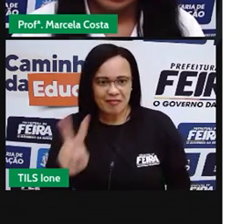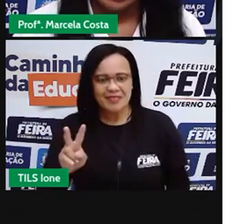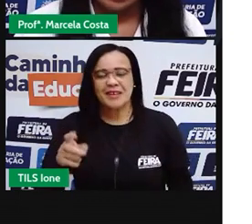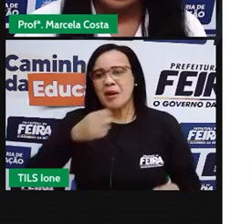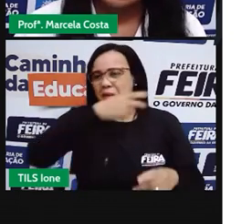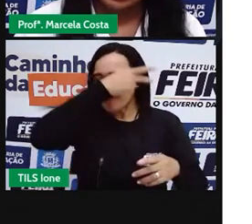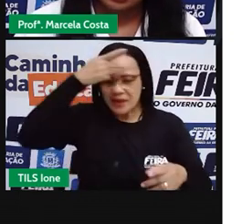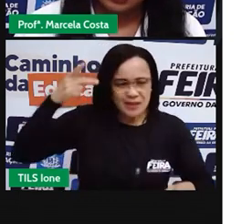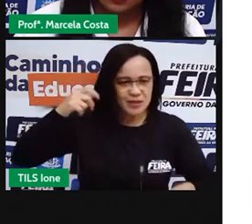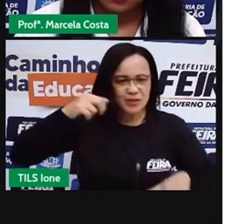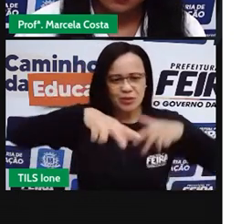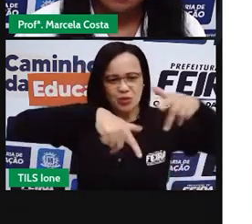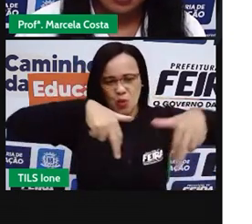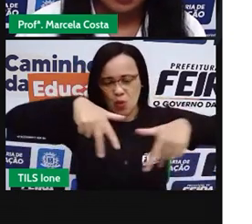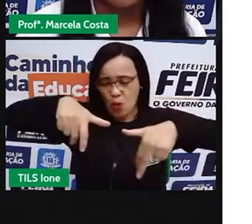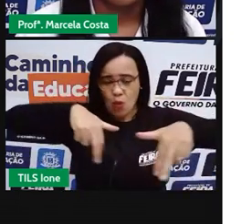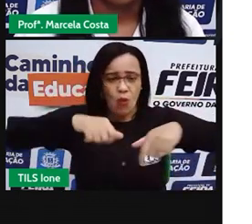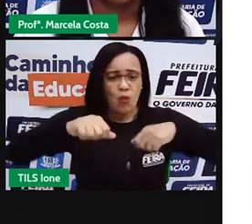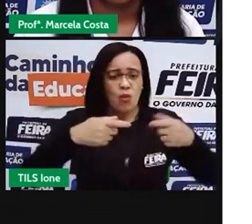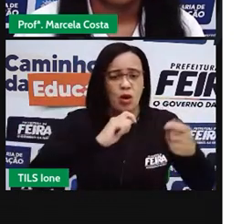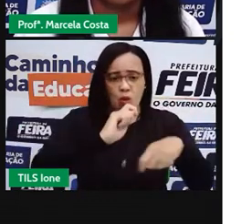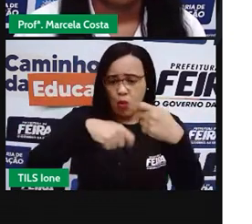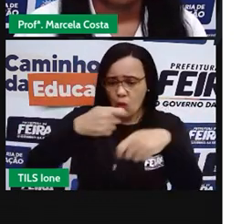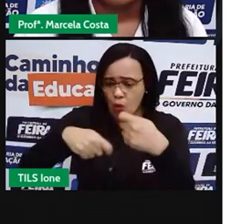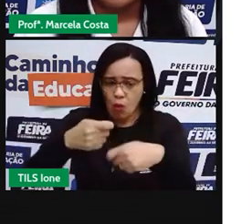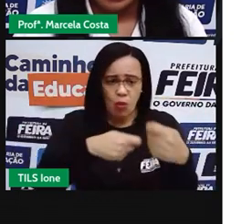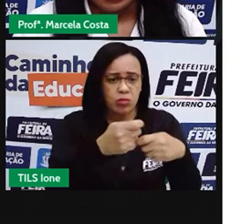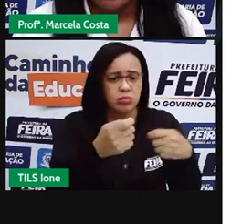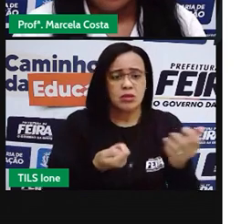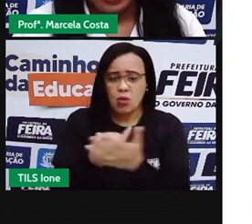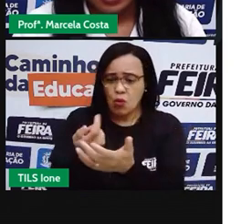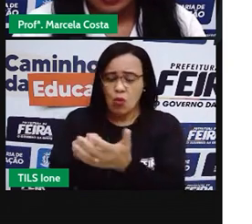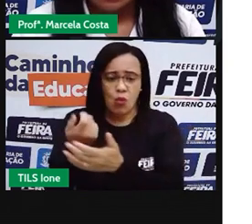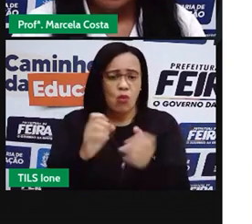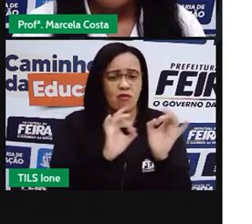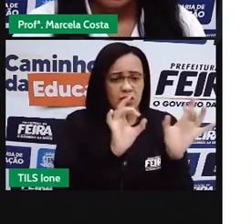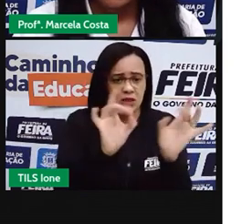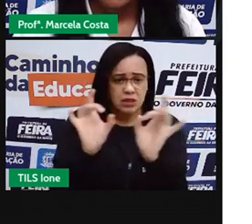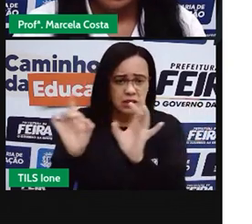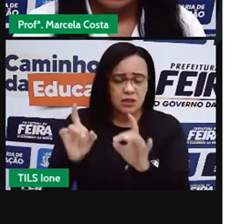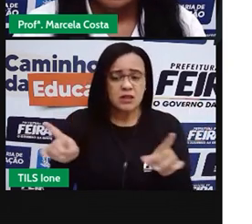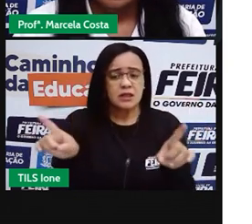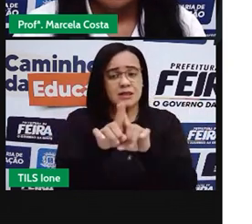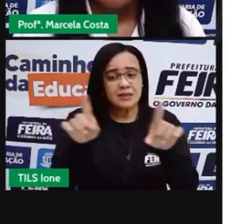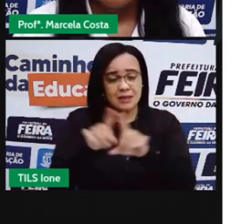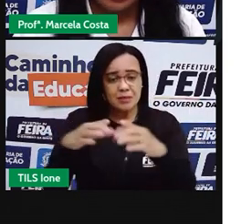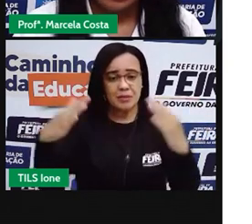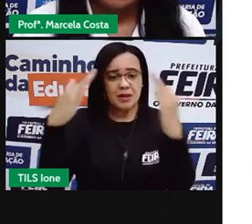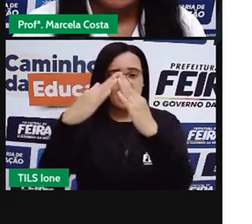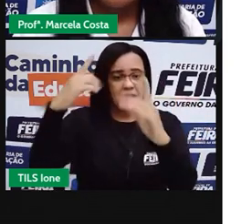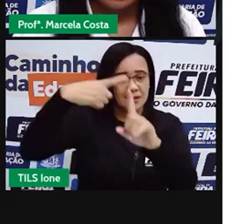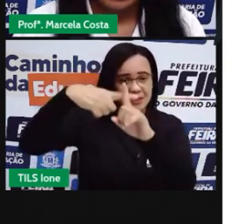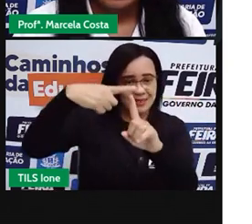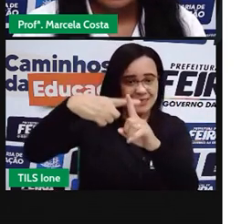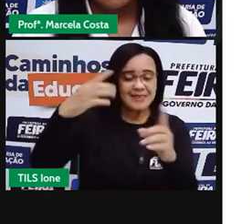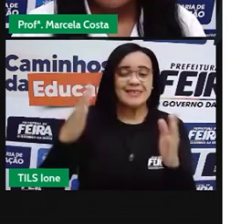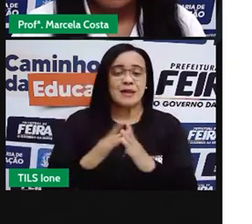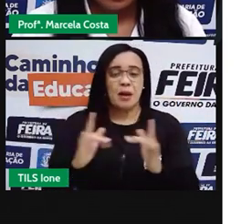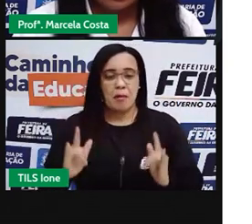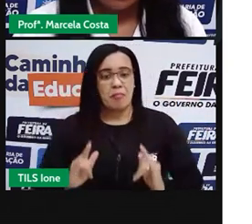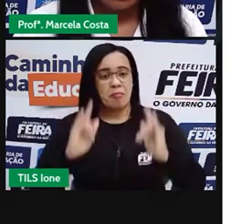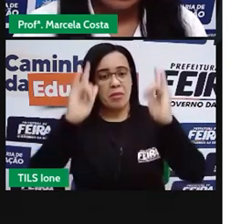gente vê a igreja em cima do Papo, o prédio da Perfeitura e várias empresas,